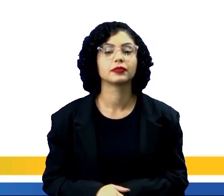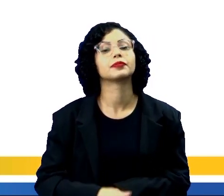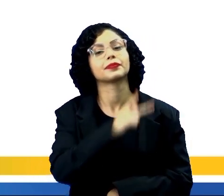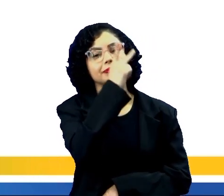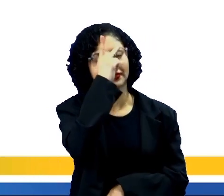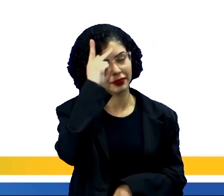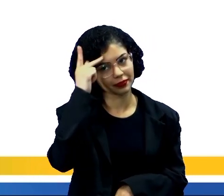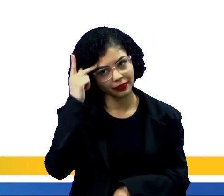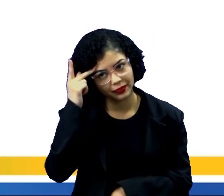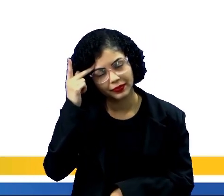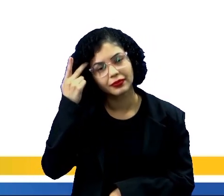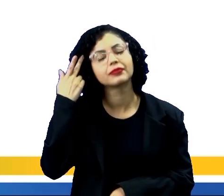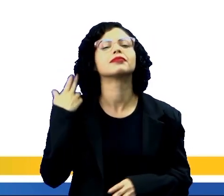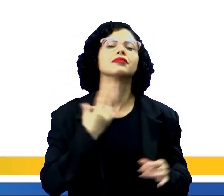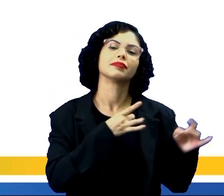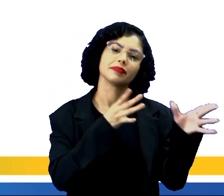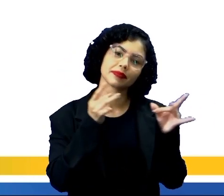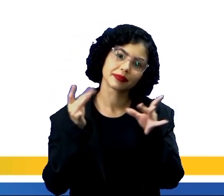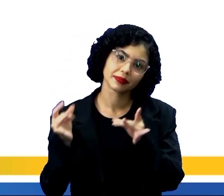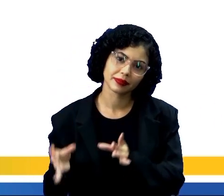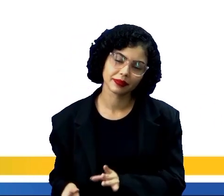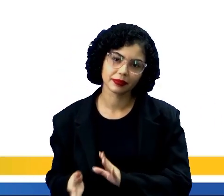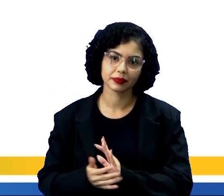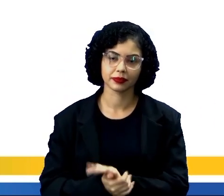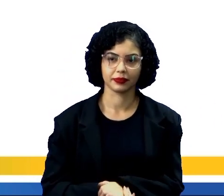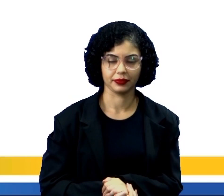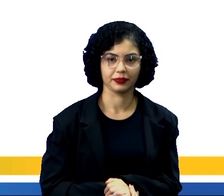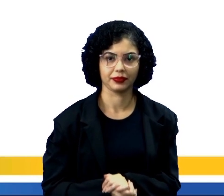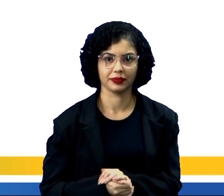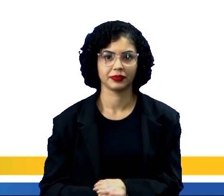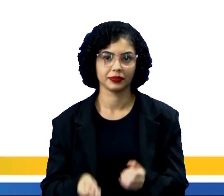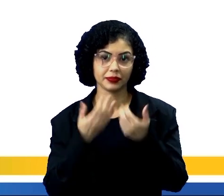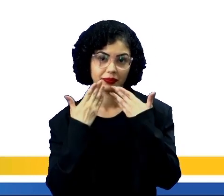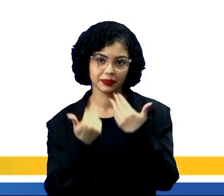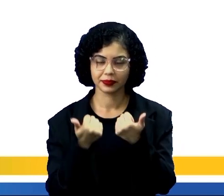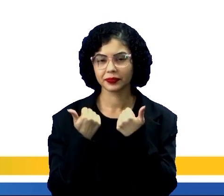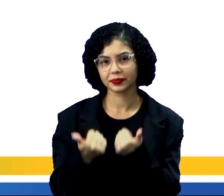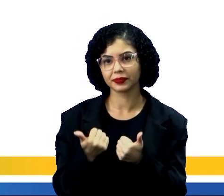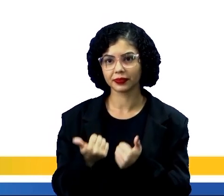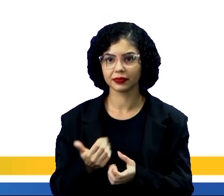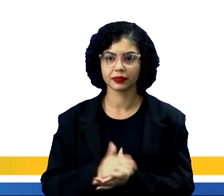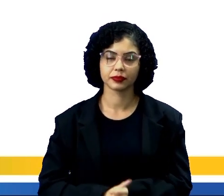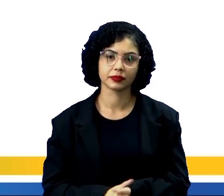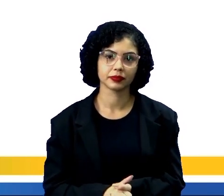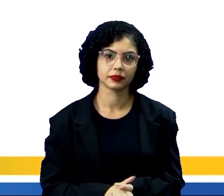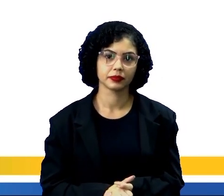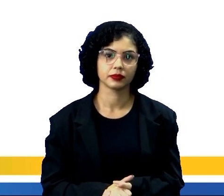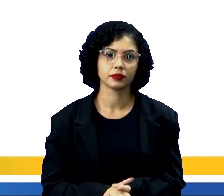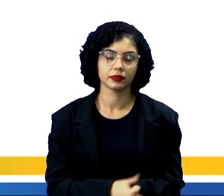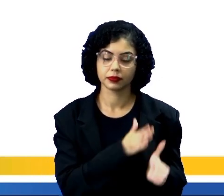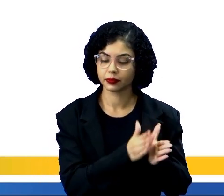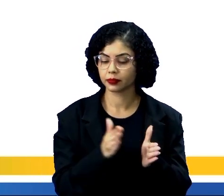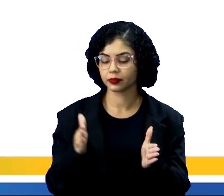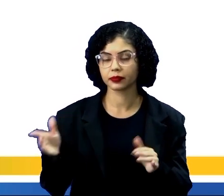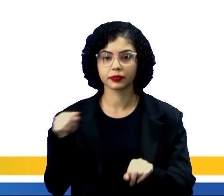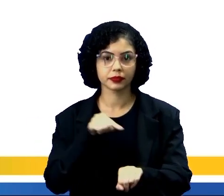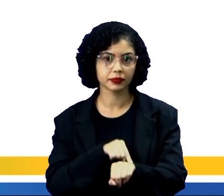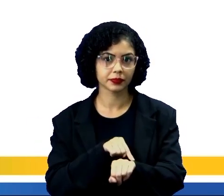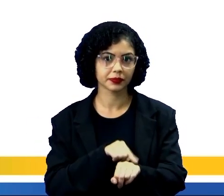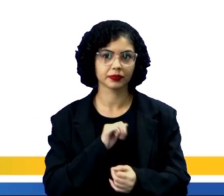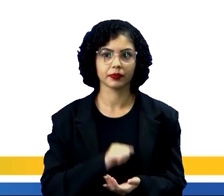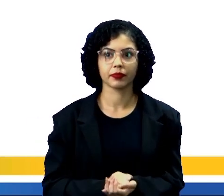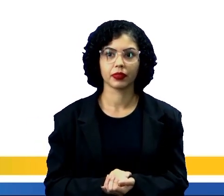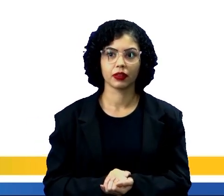Para transportar pessoas e mercadorias. Muito bem, com o passar do tempo eles